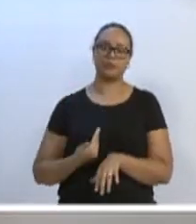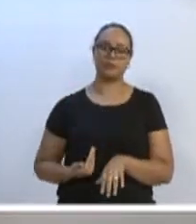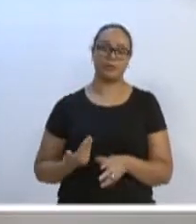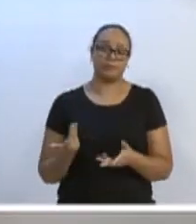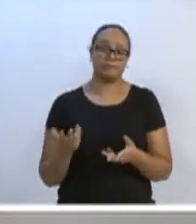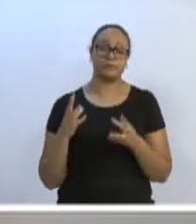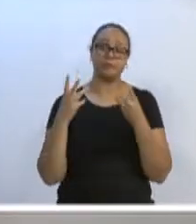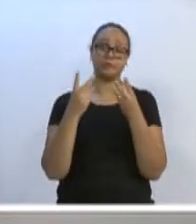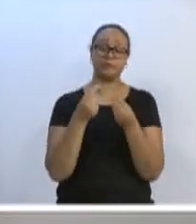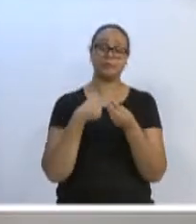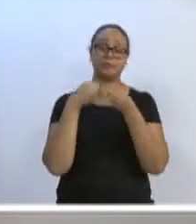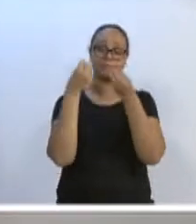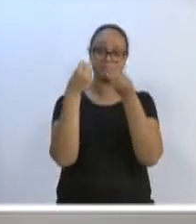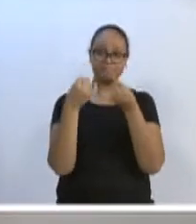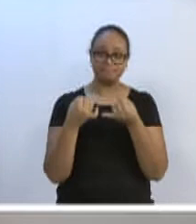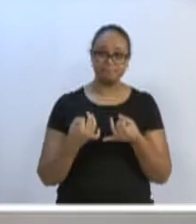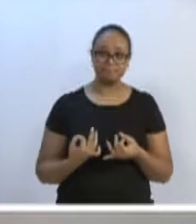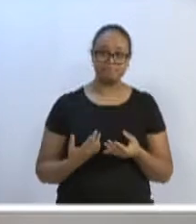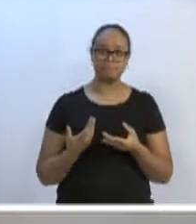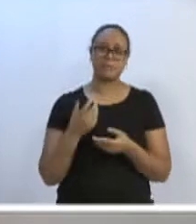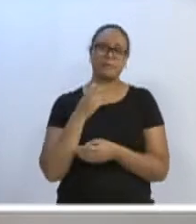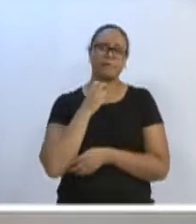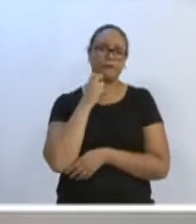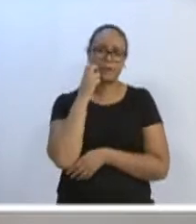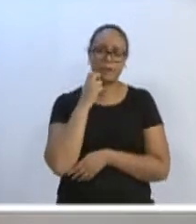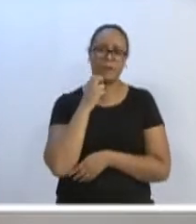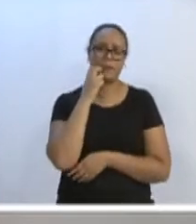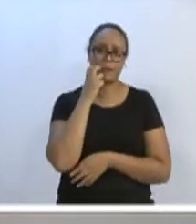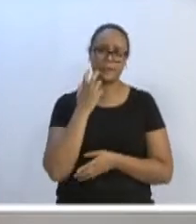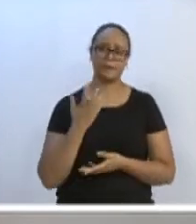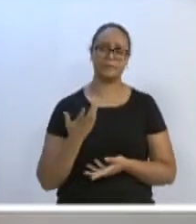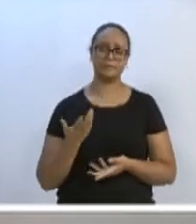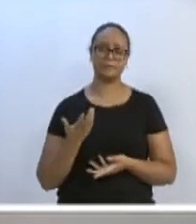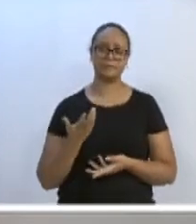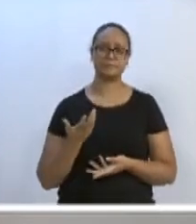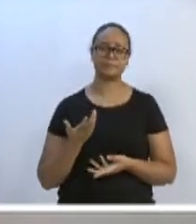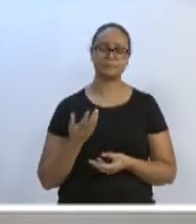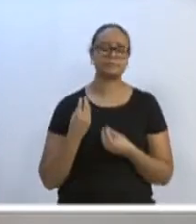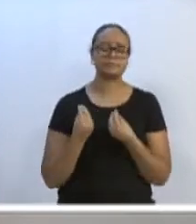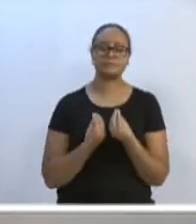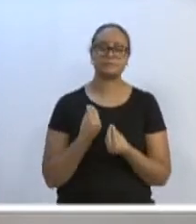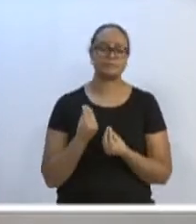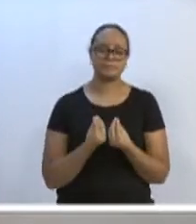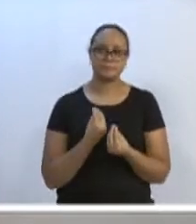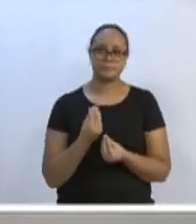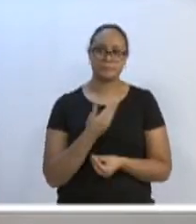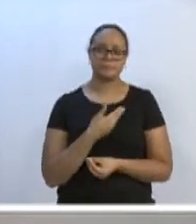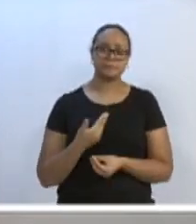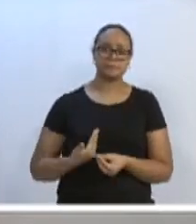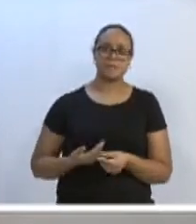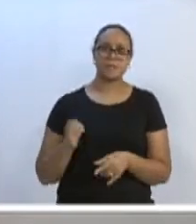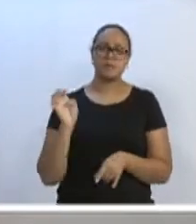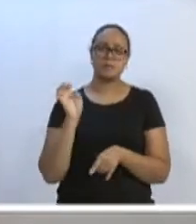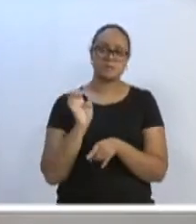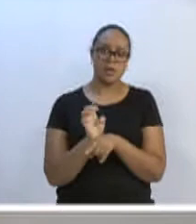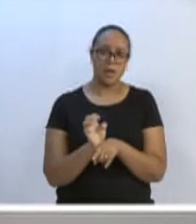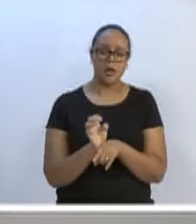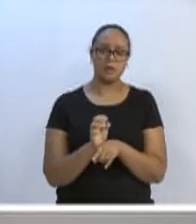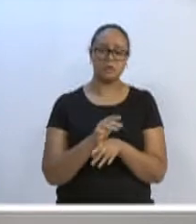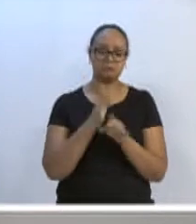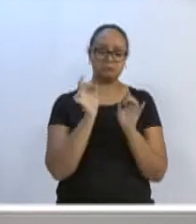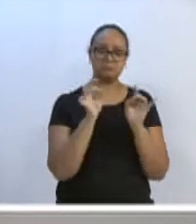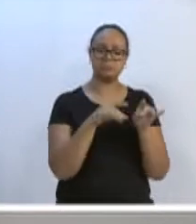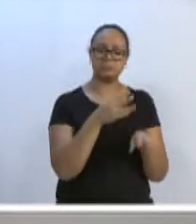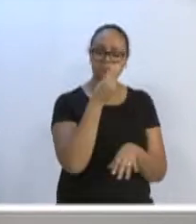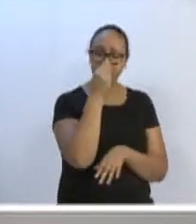dizendo, senhores vereadores, porque realmente é uma vergonha a maneira com que o governo do Estado trata o nosso Hospital